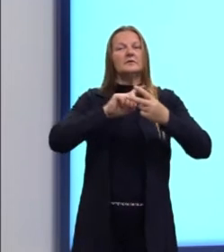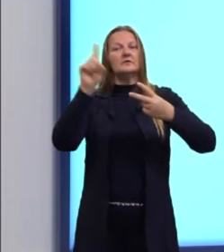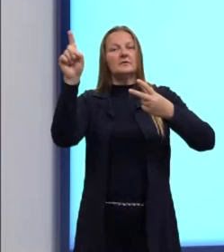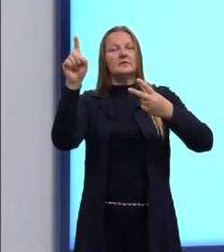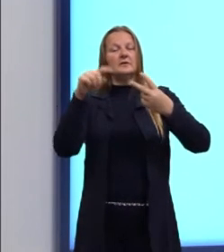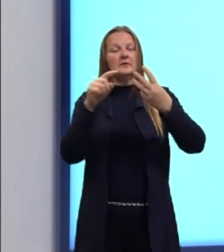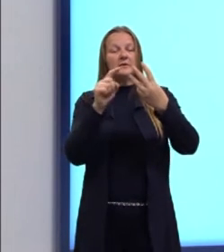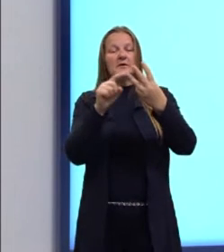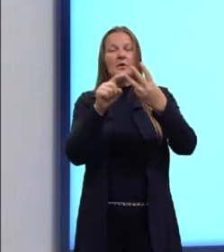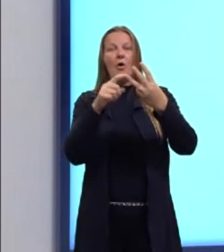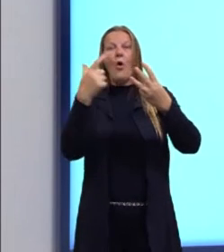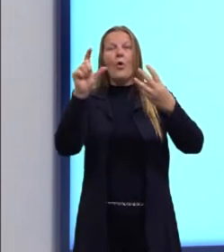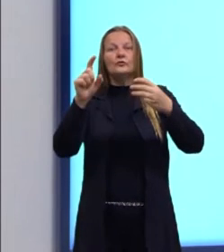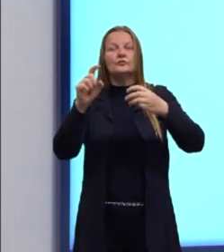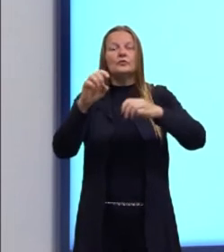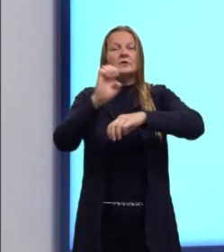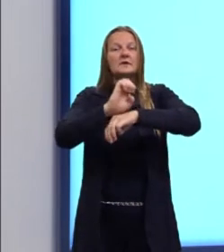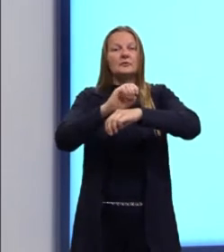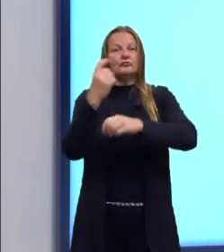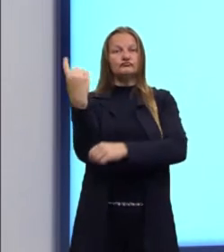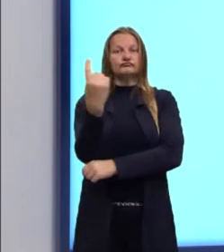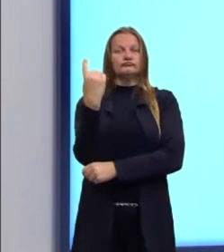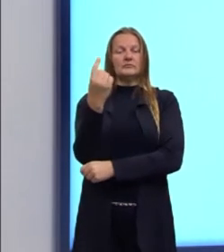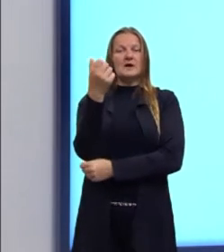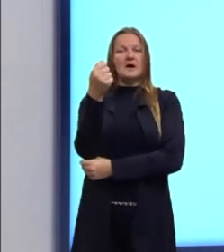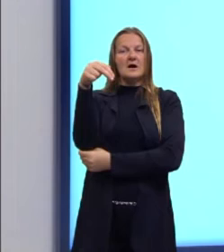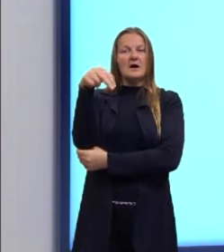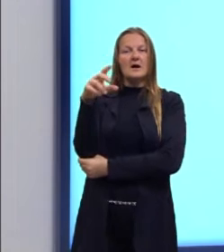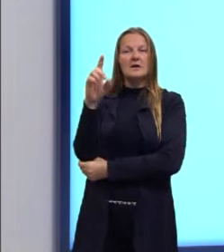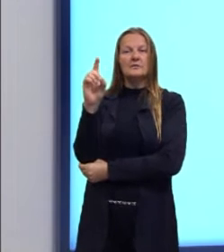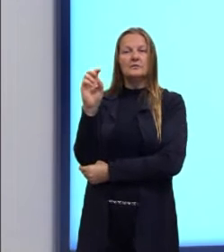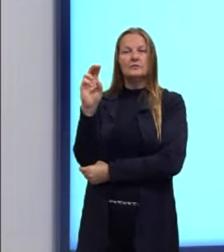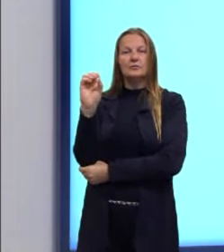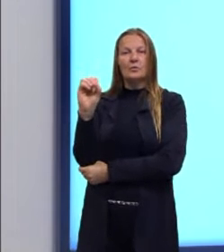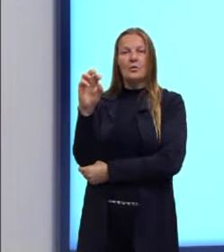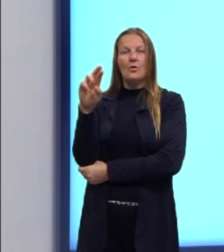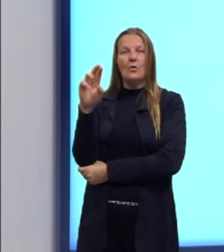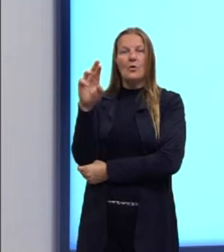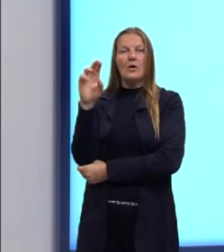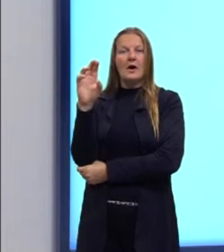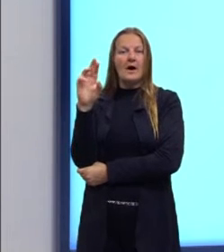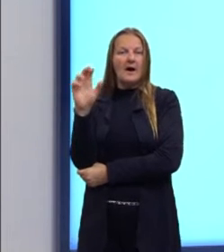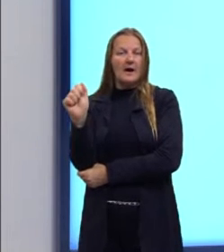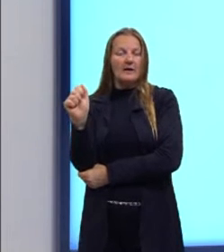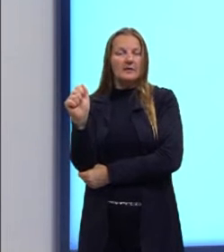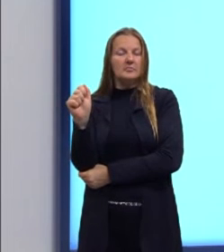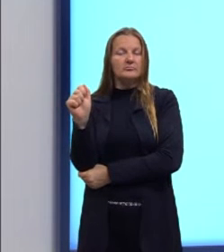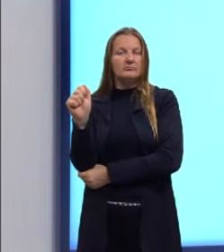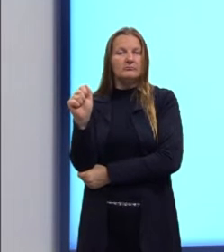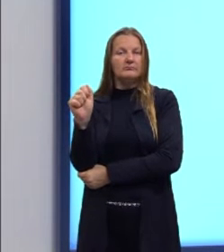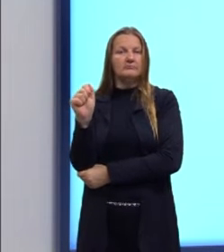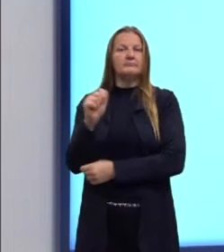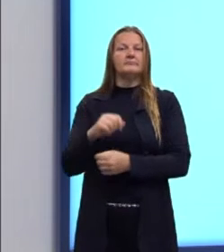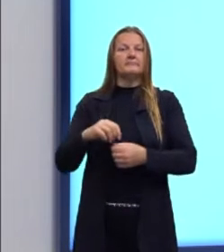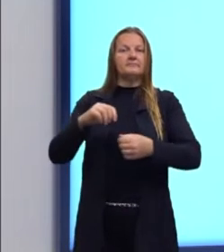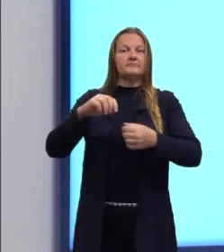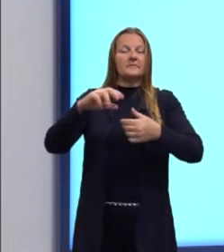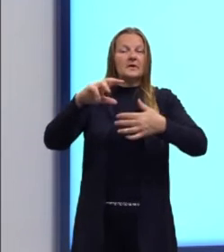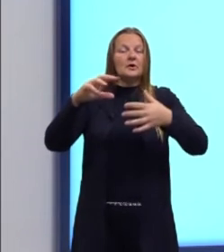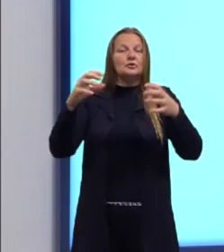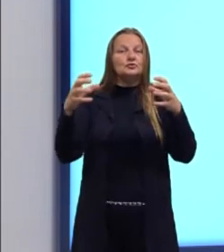Andorra, um Estado independente, que pertence a esse grupo de países que